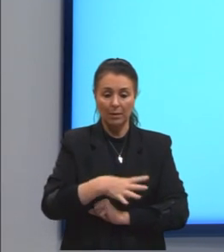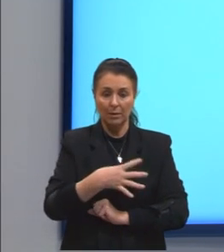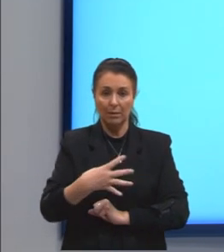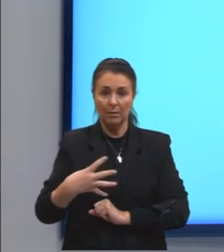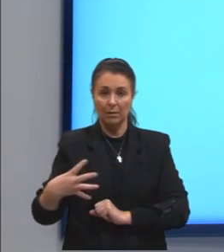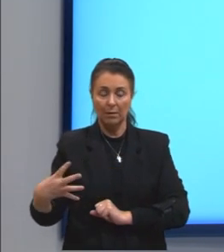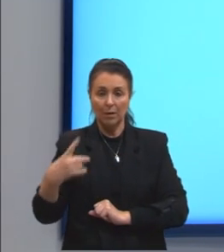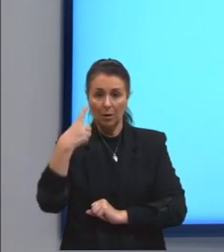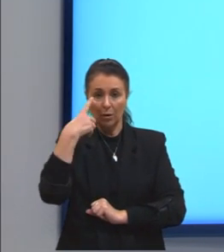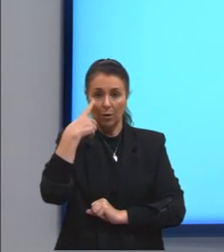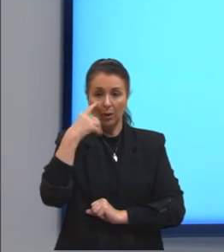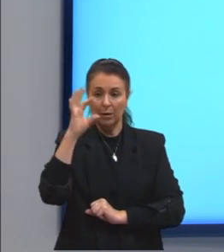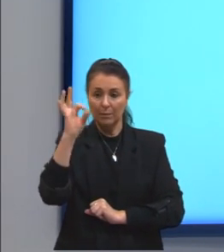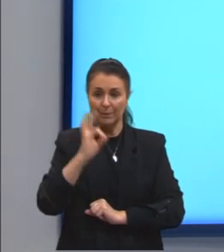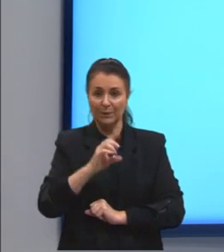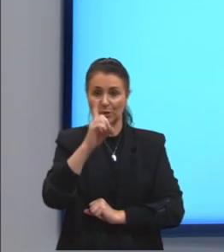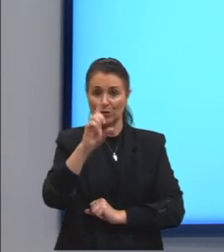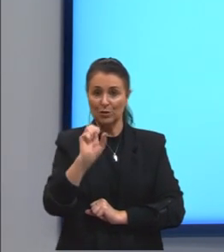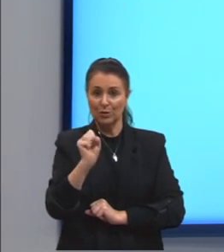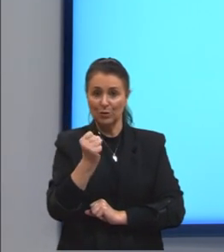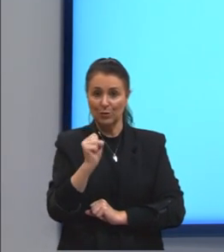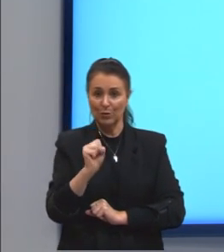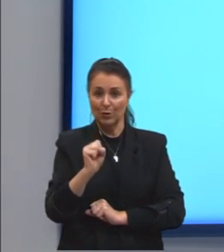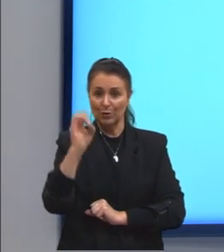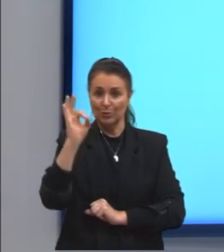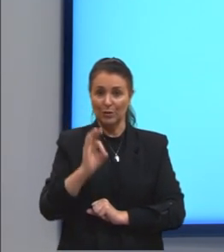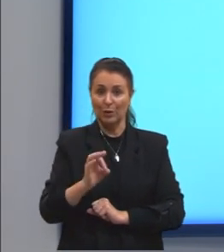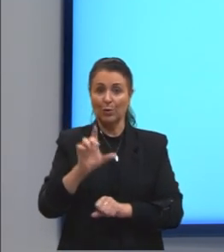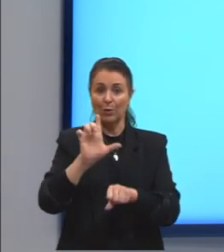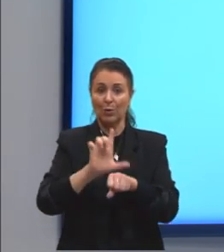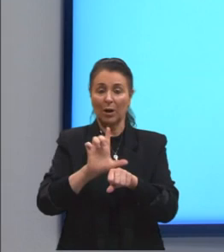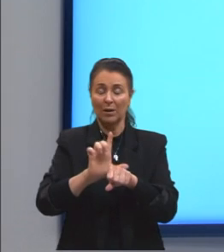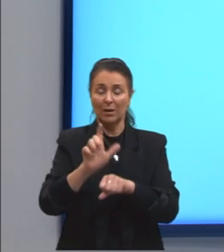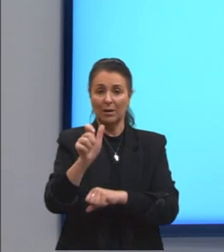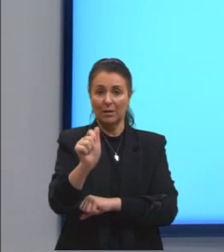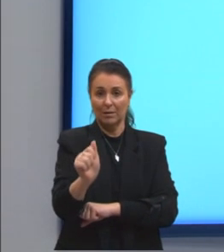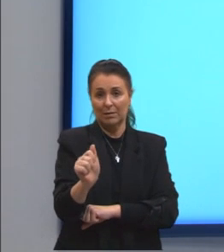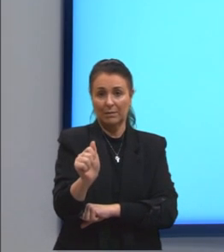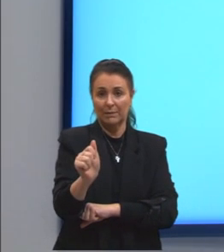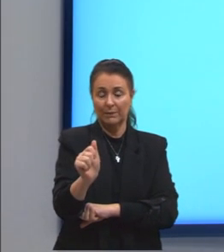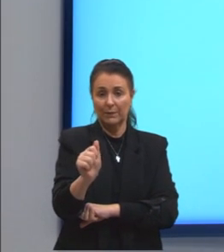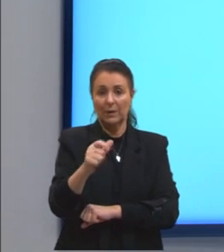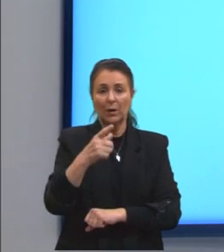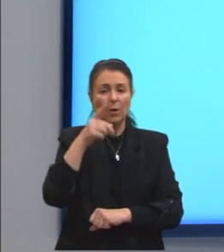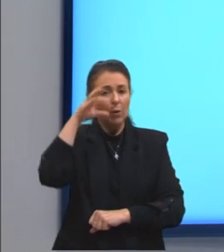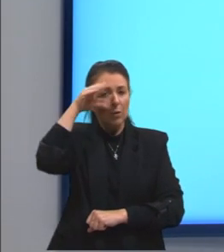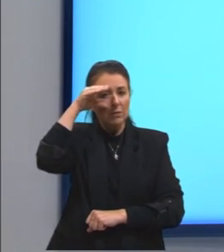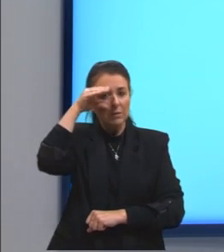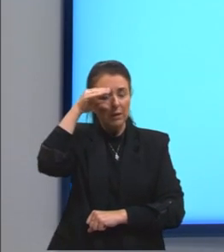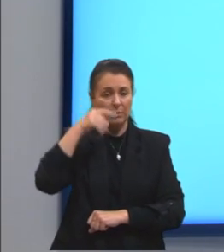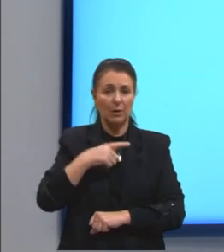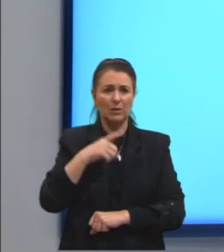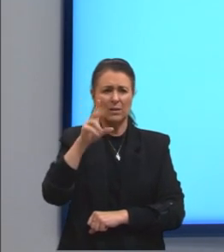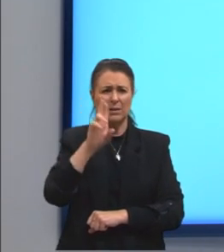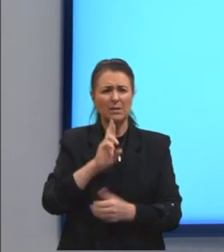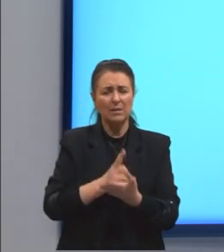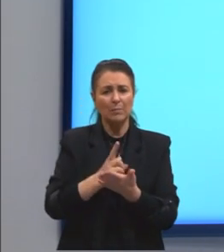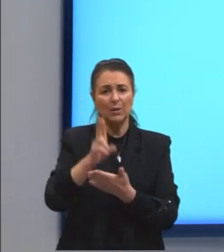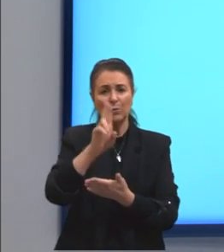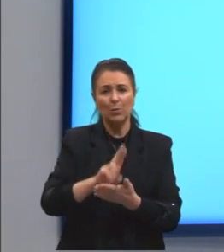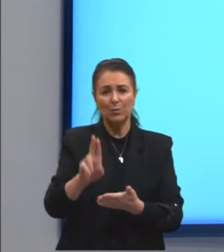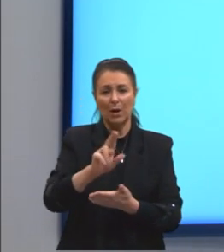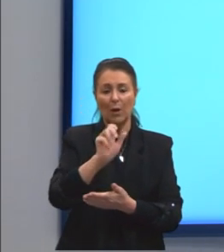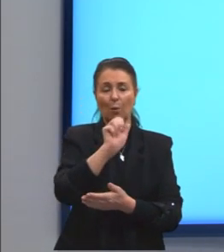percentual de juros é 18% ao ano. Observem que aqui a gente abrevia, sempre quando for